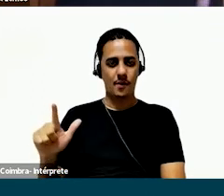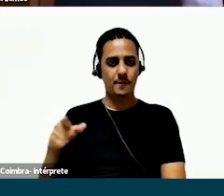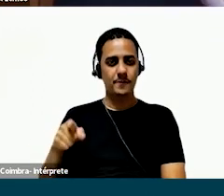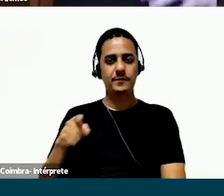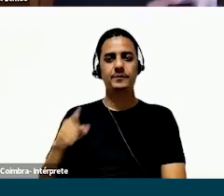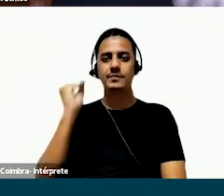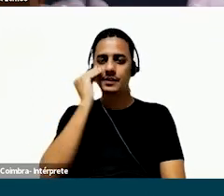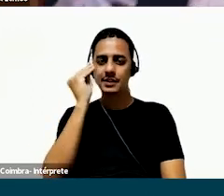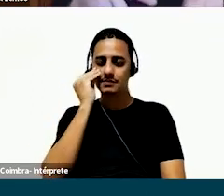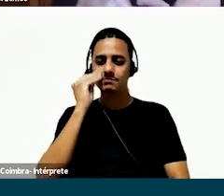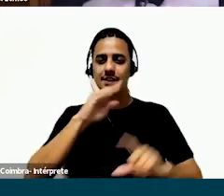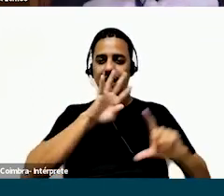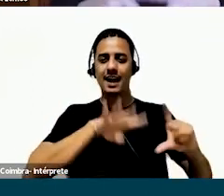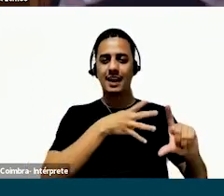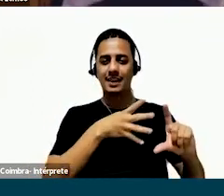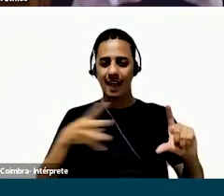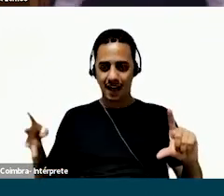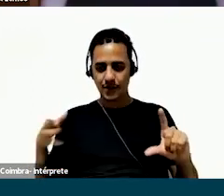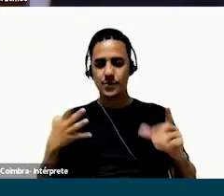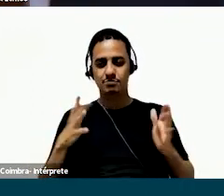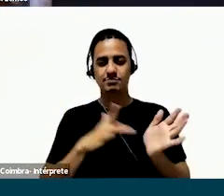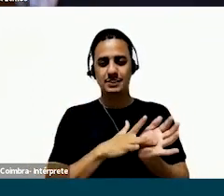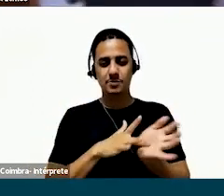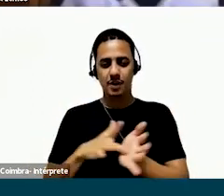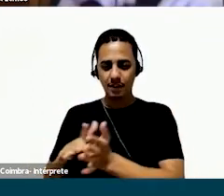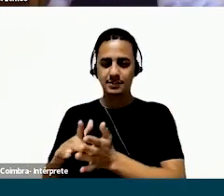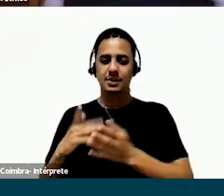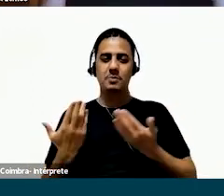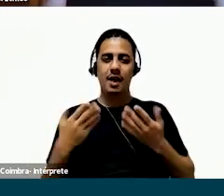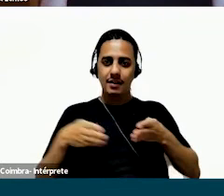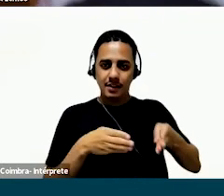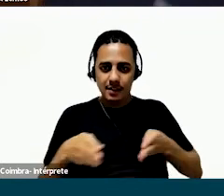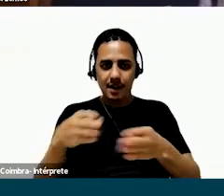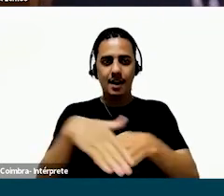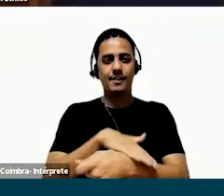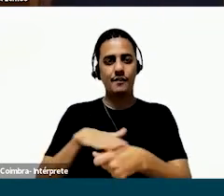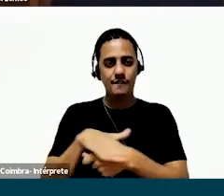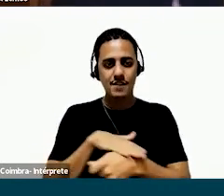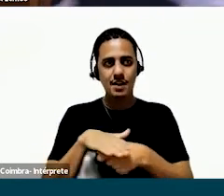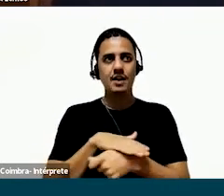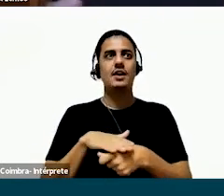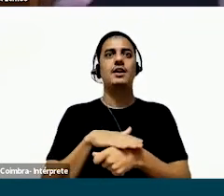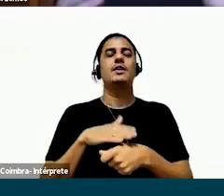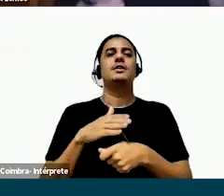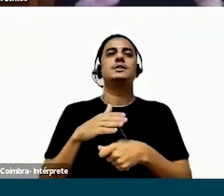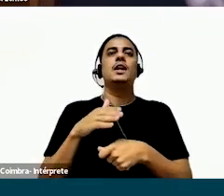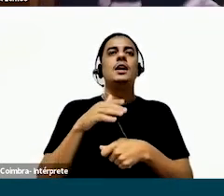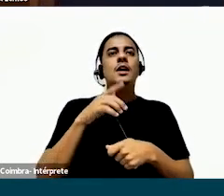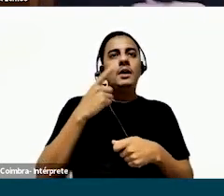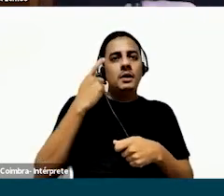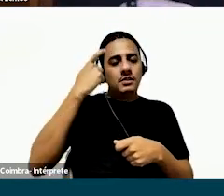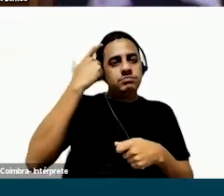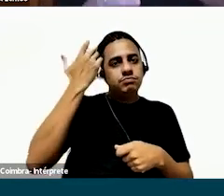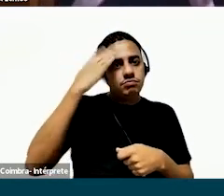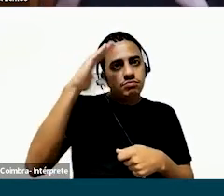ou Mural, onde foi criada a simulação de um calendário para que ele guiasse a conversa e permitisse que as pessoas também tivessem